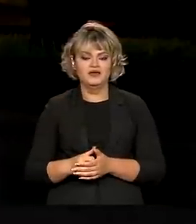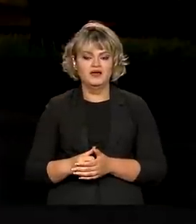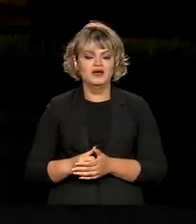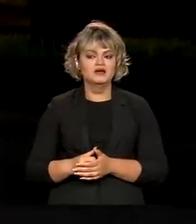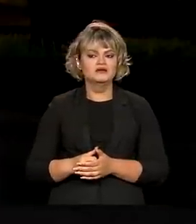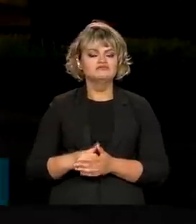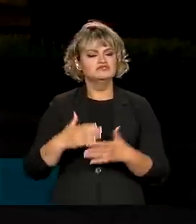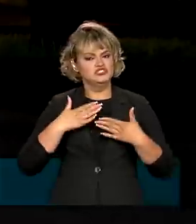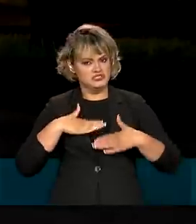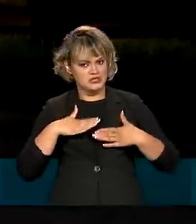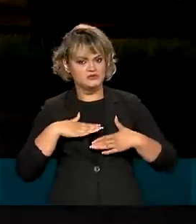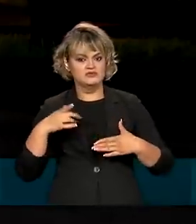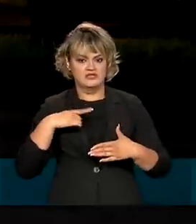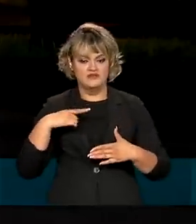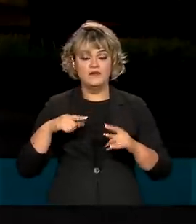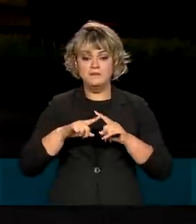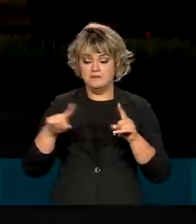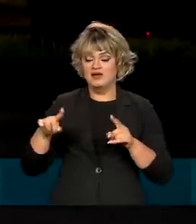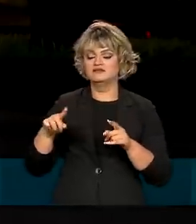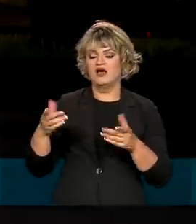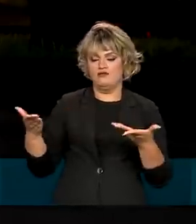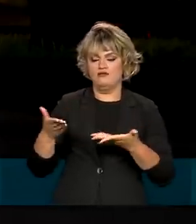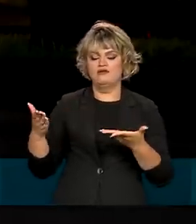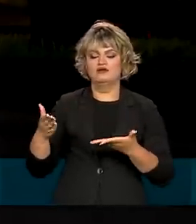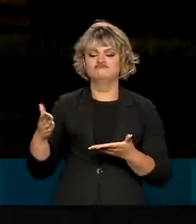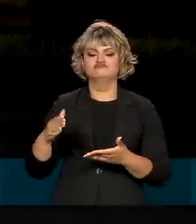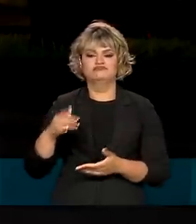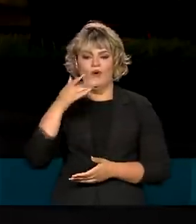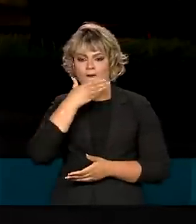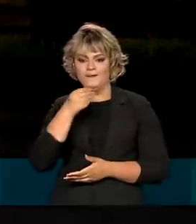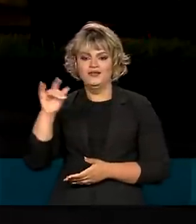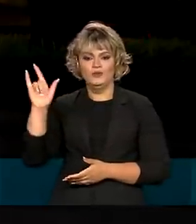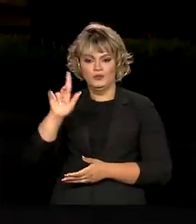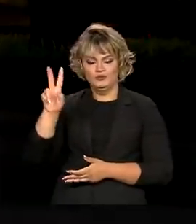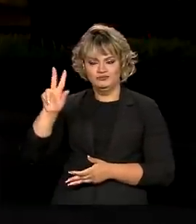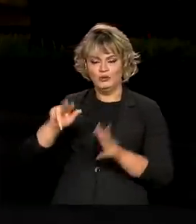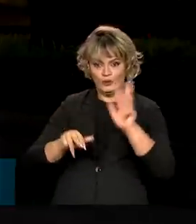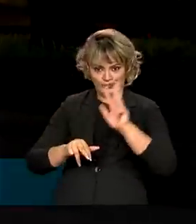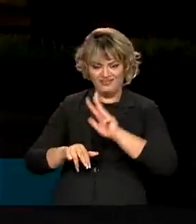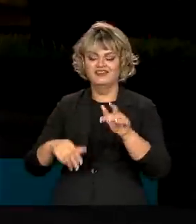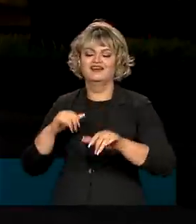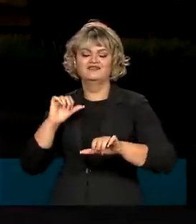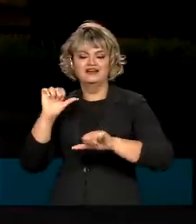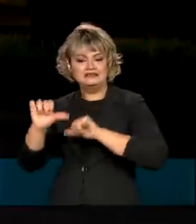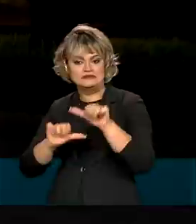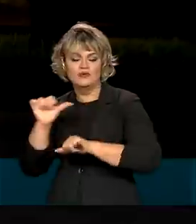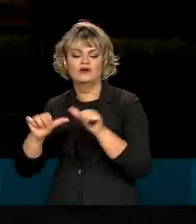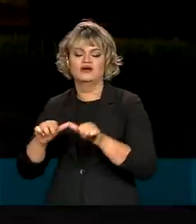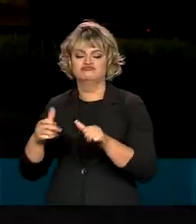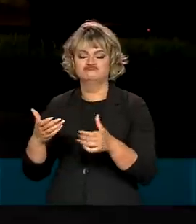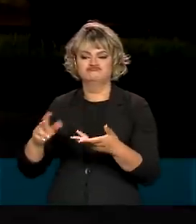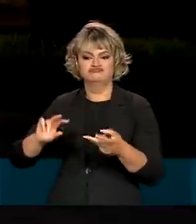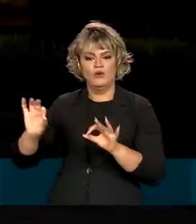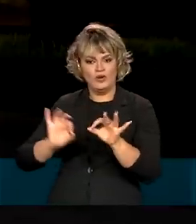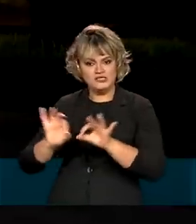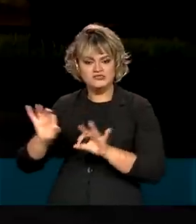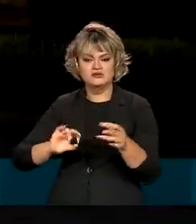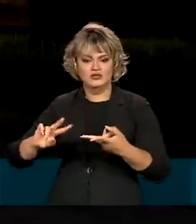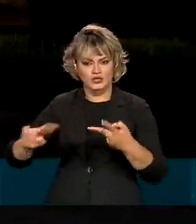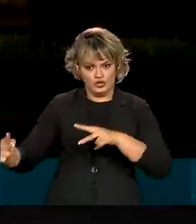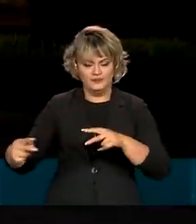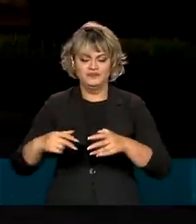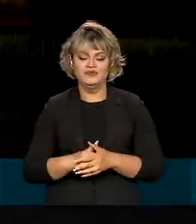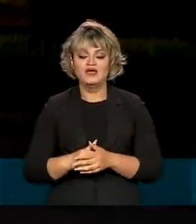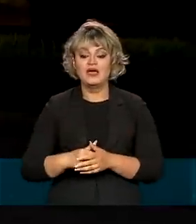um dia de descanso, o presidente eleito, Luiz Inácio Lula da Silva, iniciou a transição de governo nesta segunda-feira. Foram várias